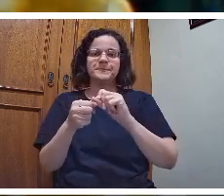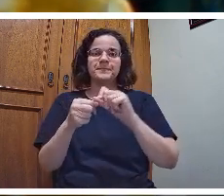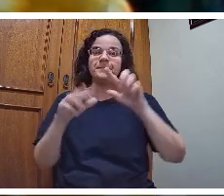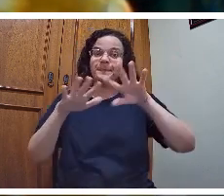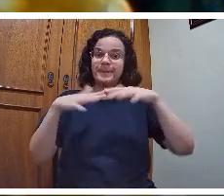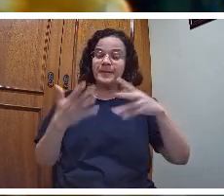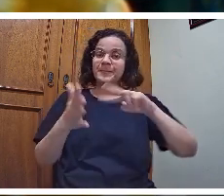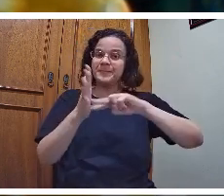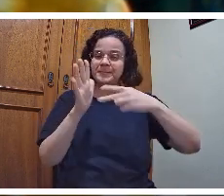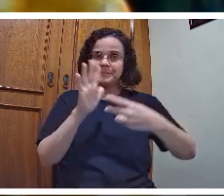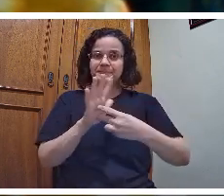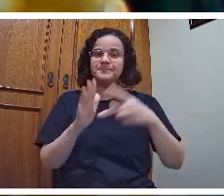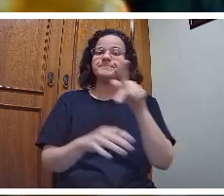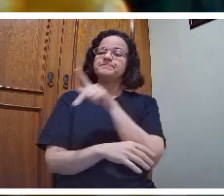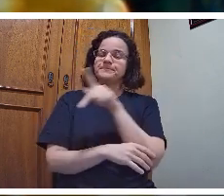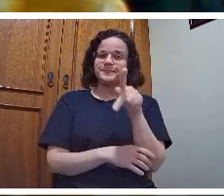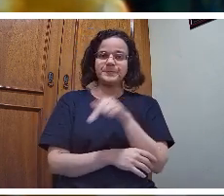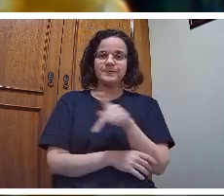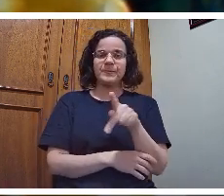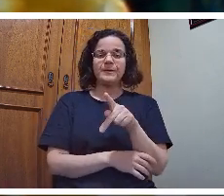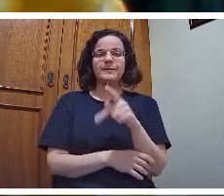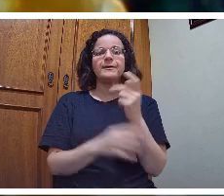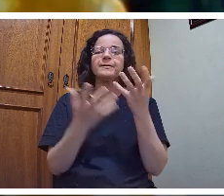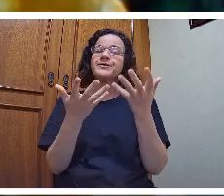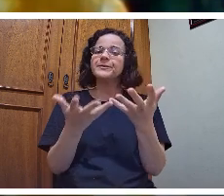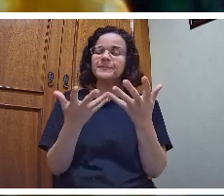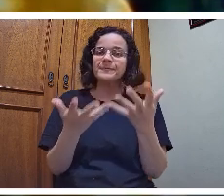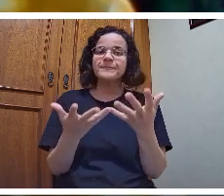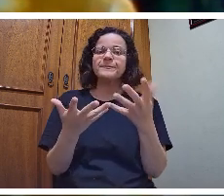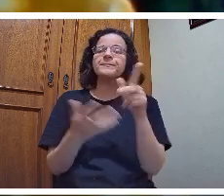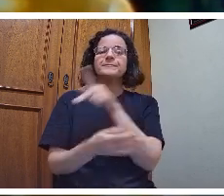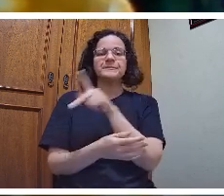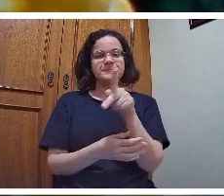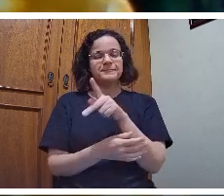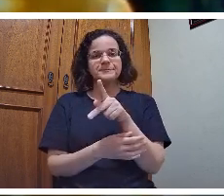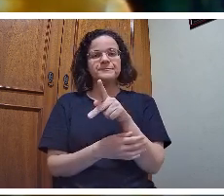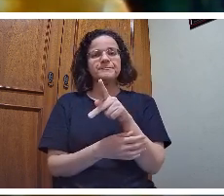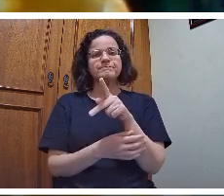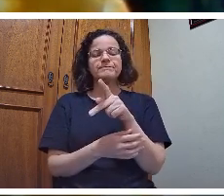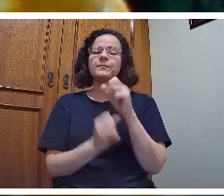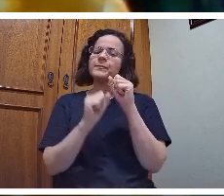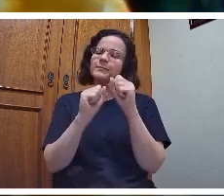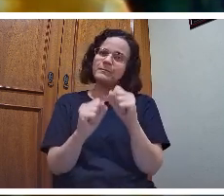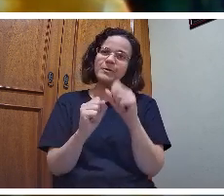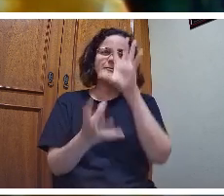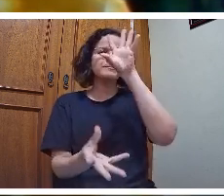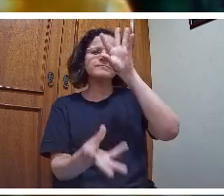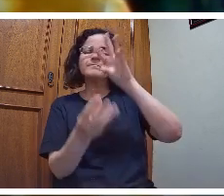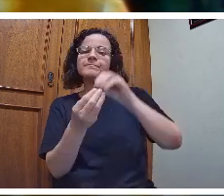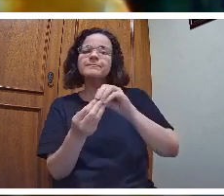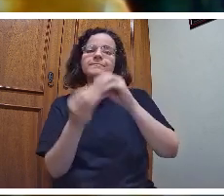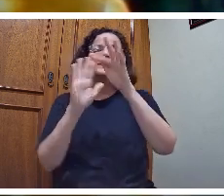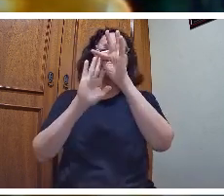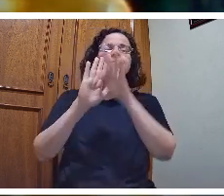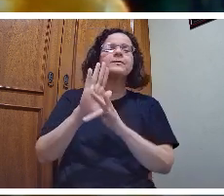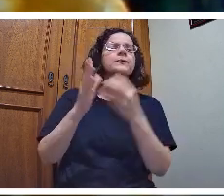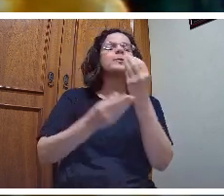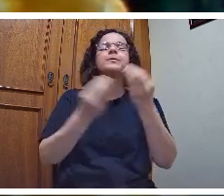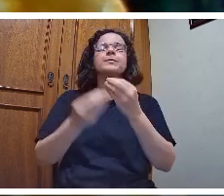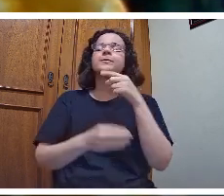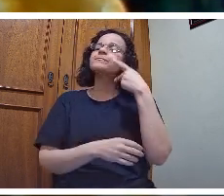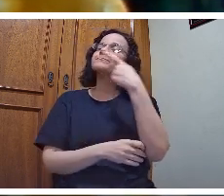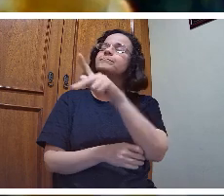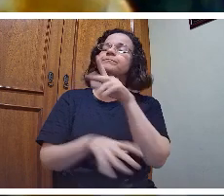Nesse sentido, professor, eu gostaria que o professor fizesse um breve contexto de como foi sua